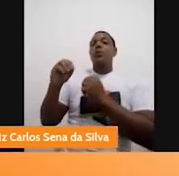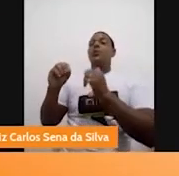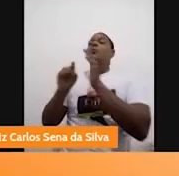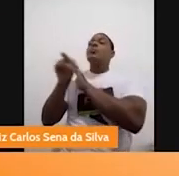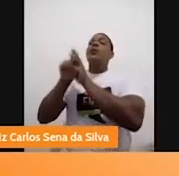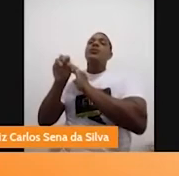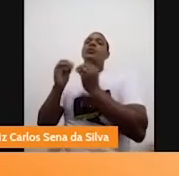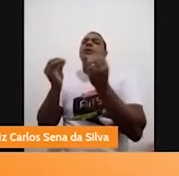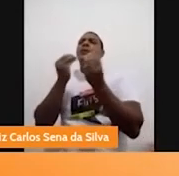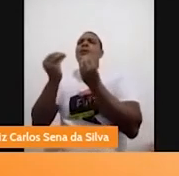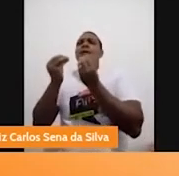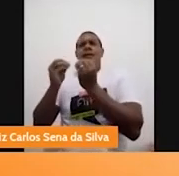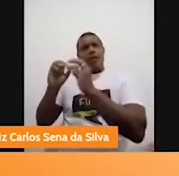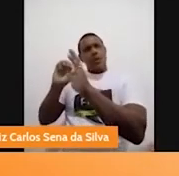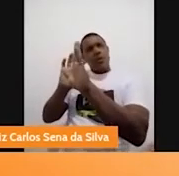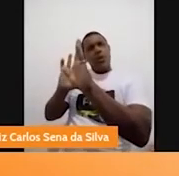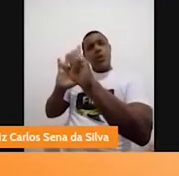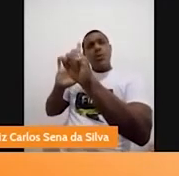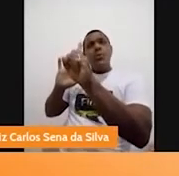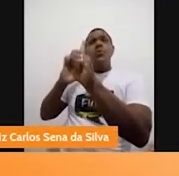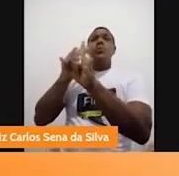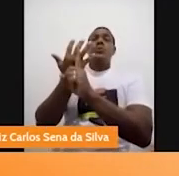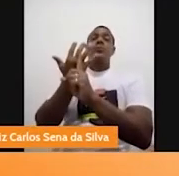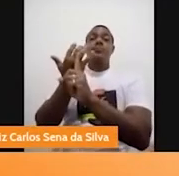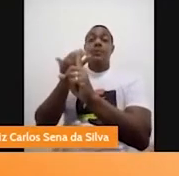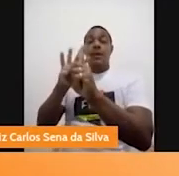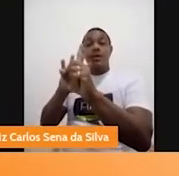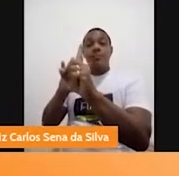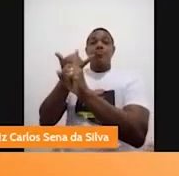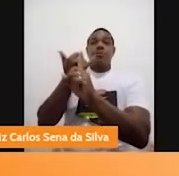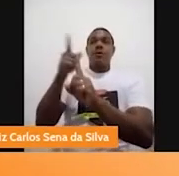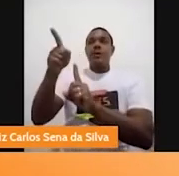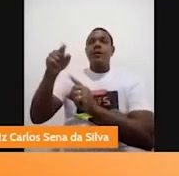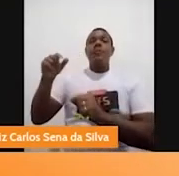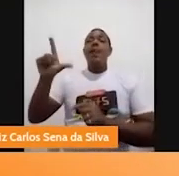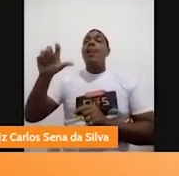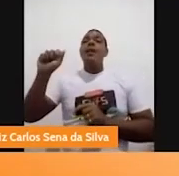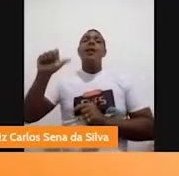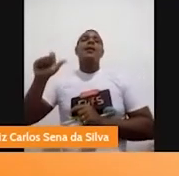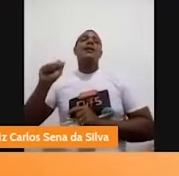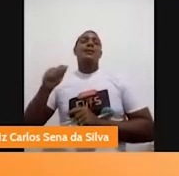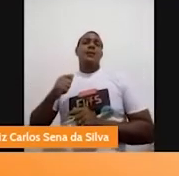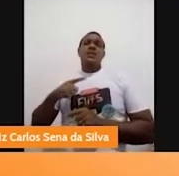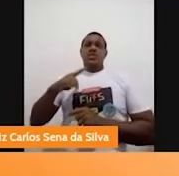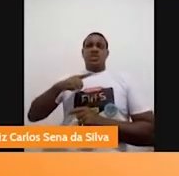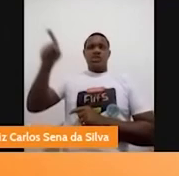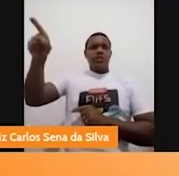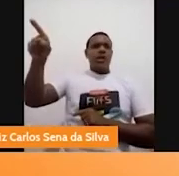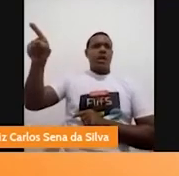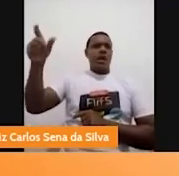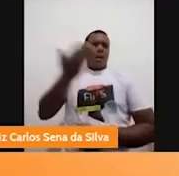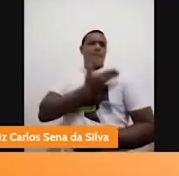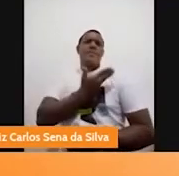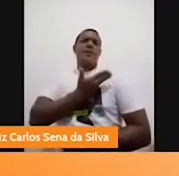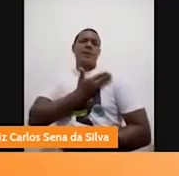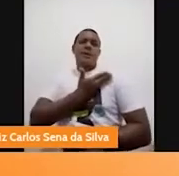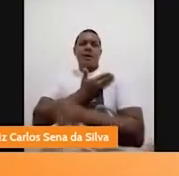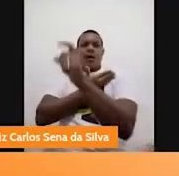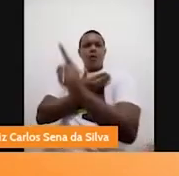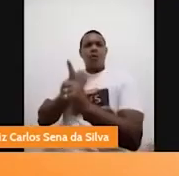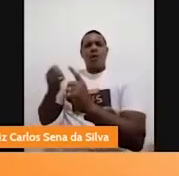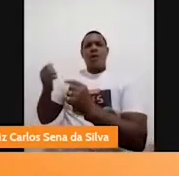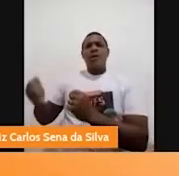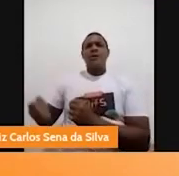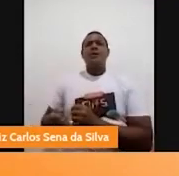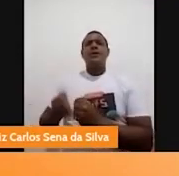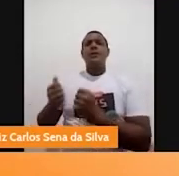escola? Se ela não apoiava ou todos não apoiavam ela? Não, então. Isso é interessante. Vitória da escola